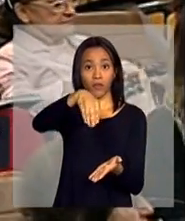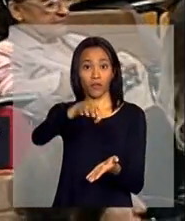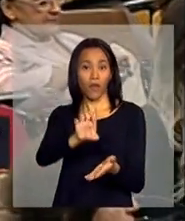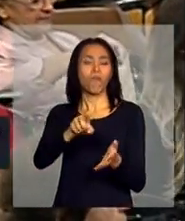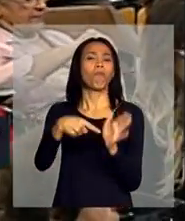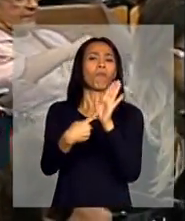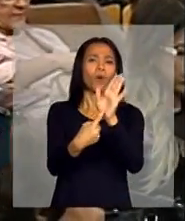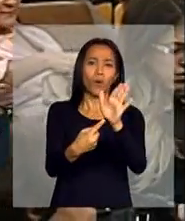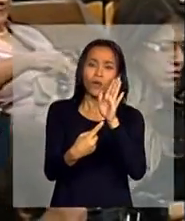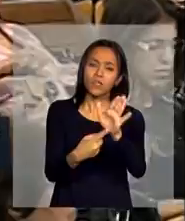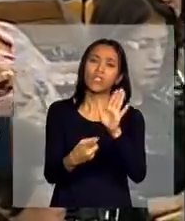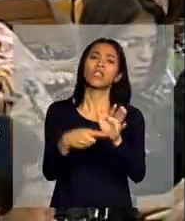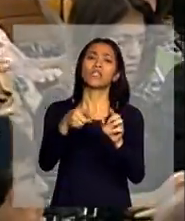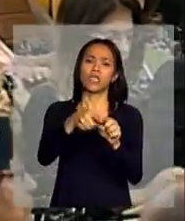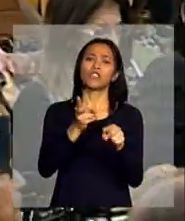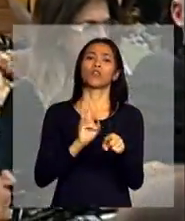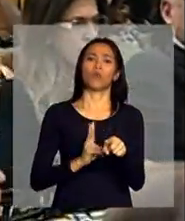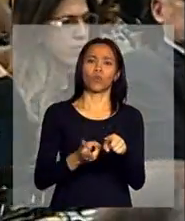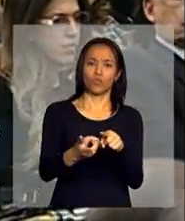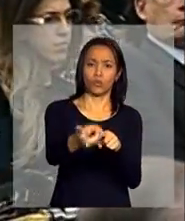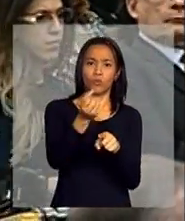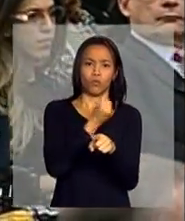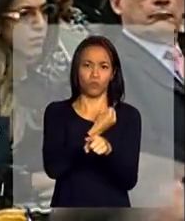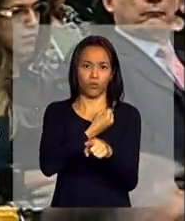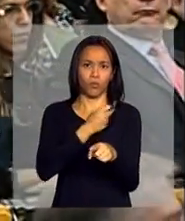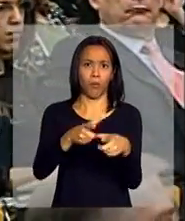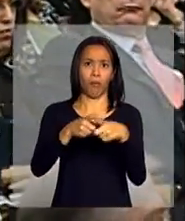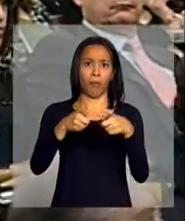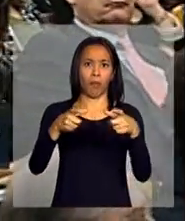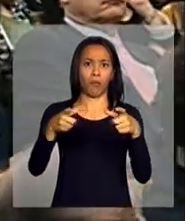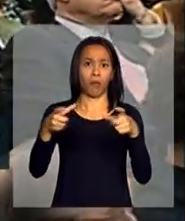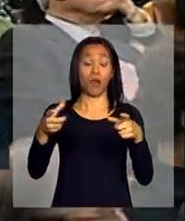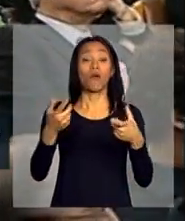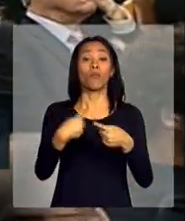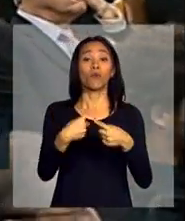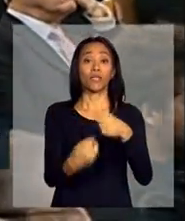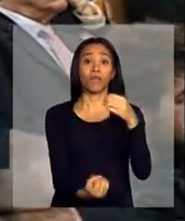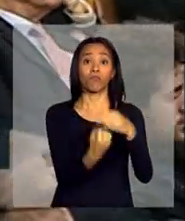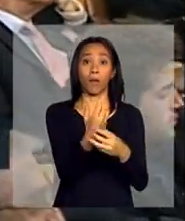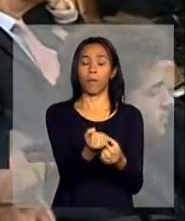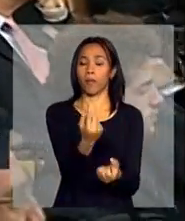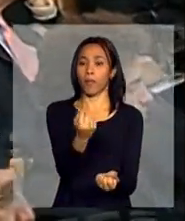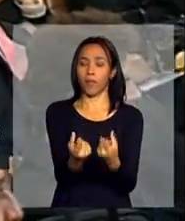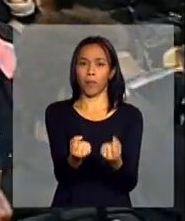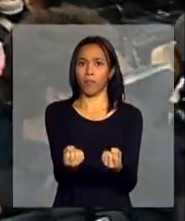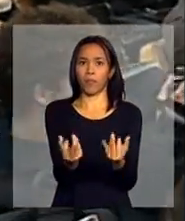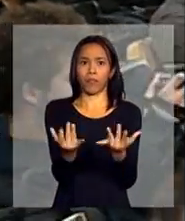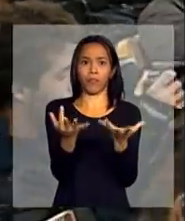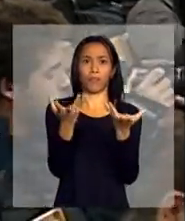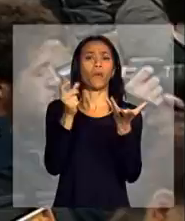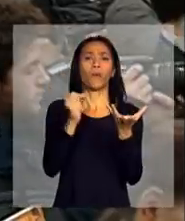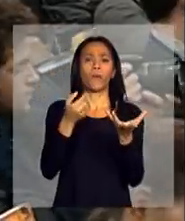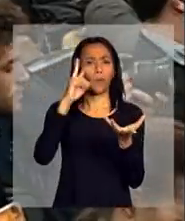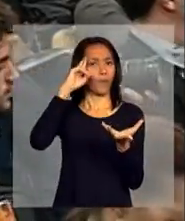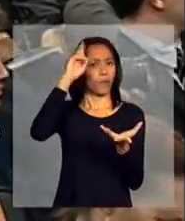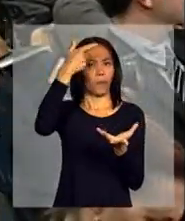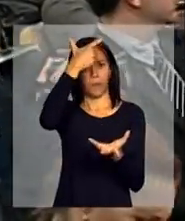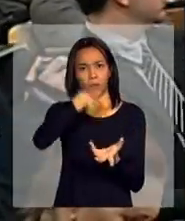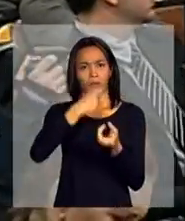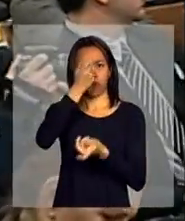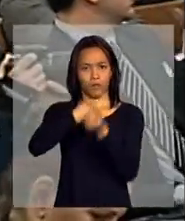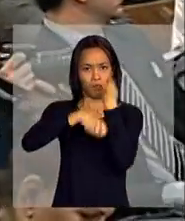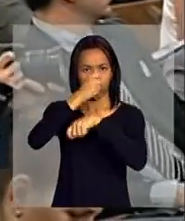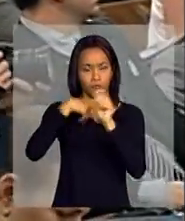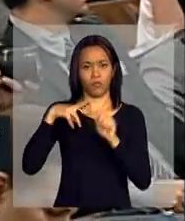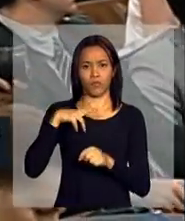continua cada vez maior até 2013. a de venda do empreendedor individual. Ou seja, estão sendo feitas políticas aqui, empreendedor individual,